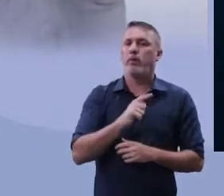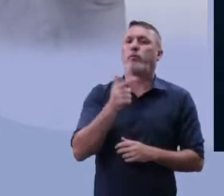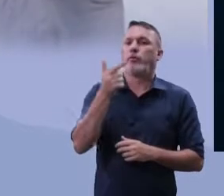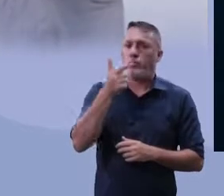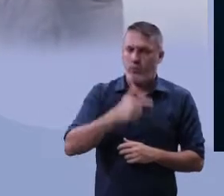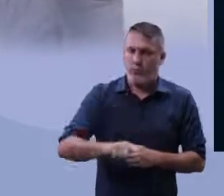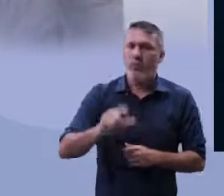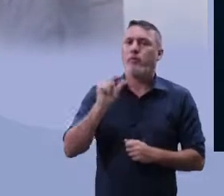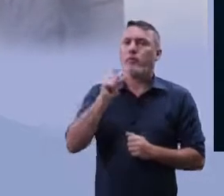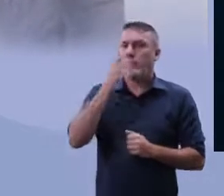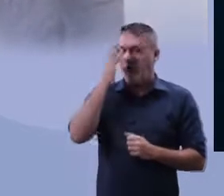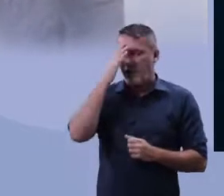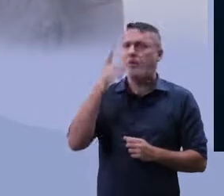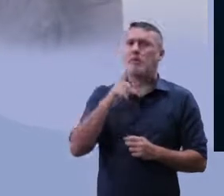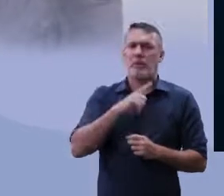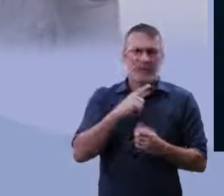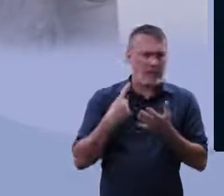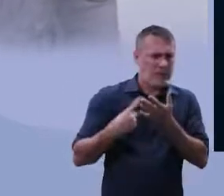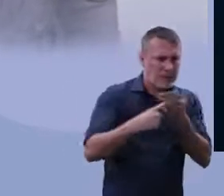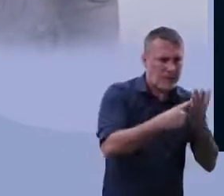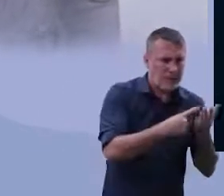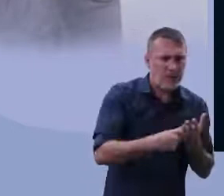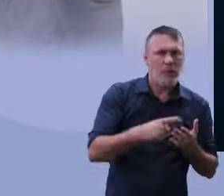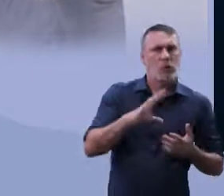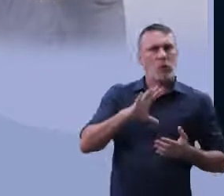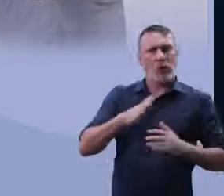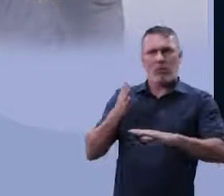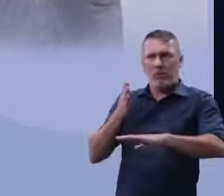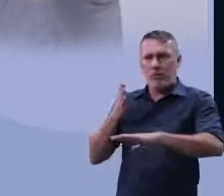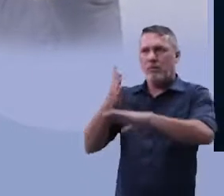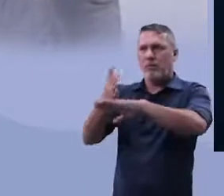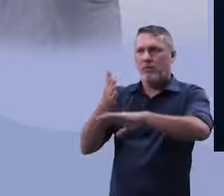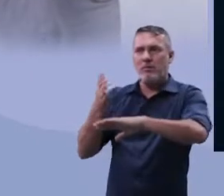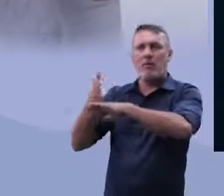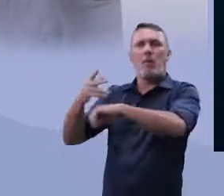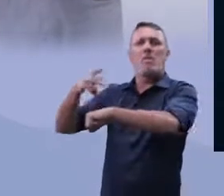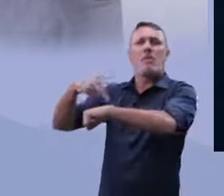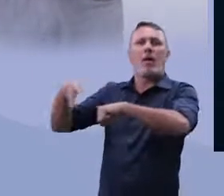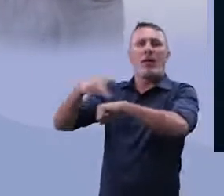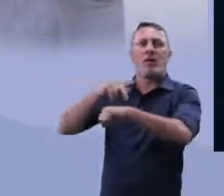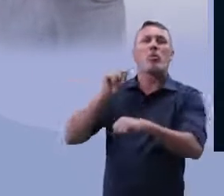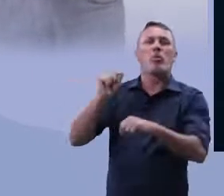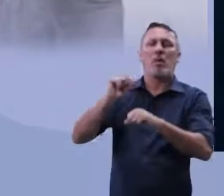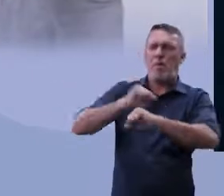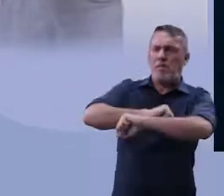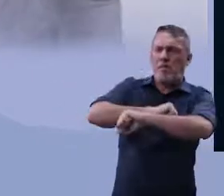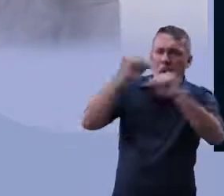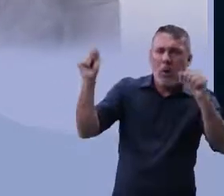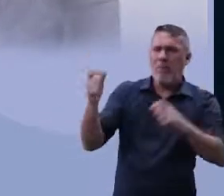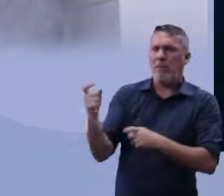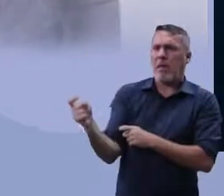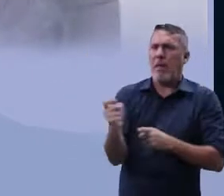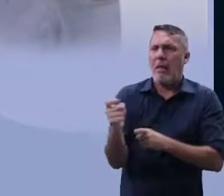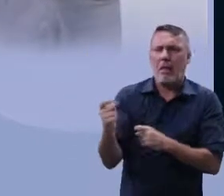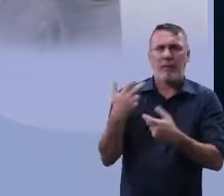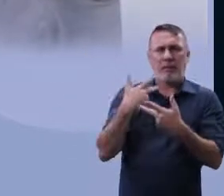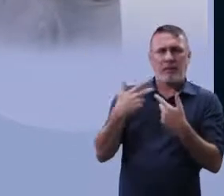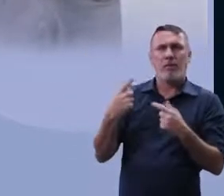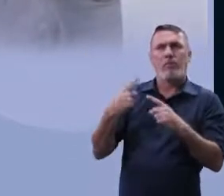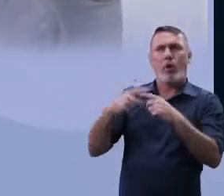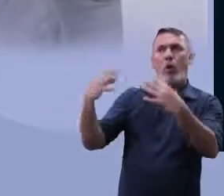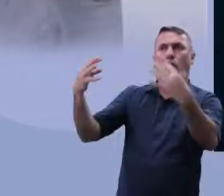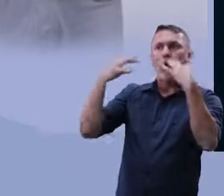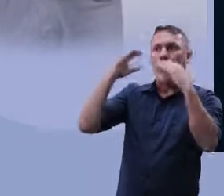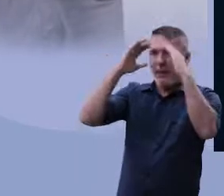uso ali de atentado contra os governos dessas nações para poder chamar atenção, principalmente